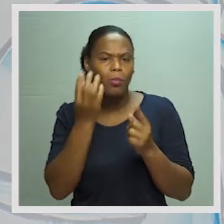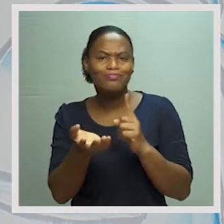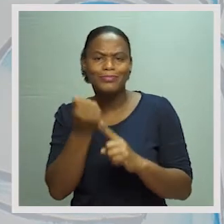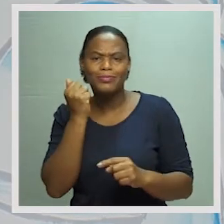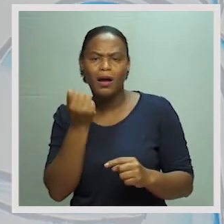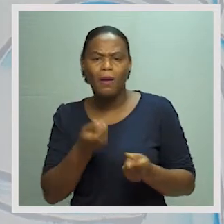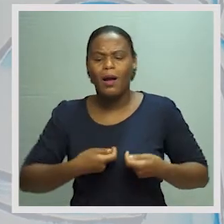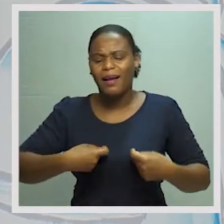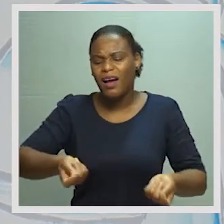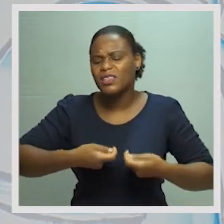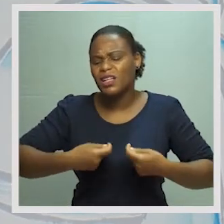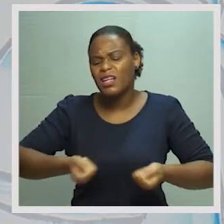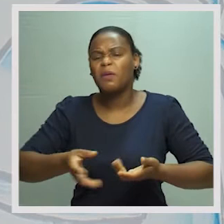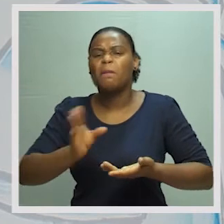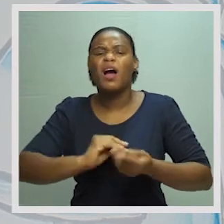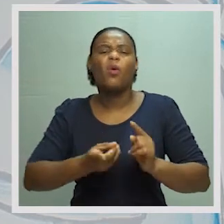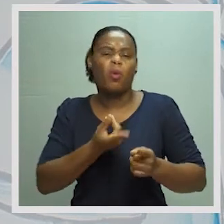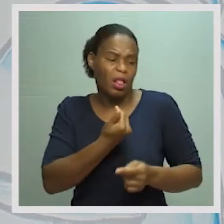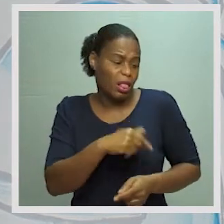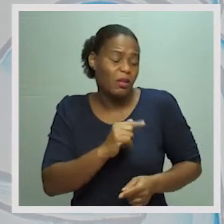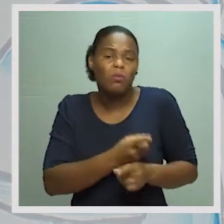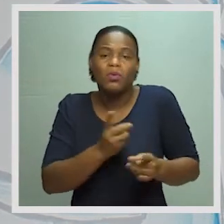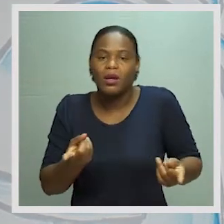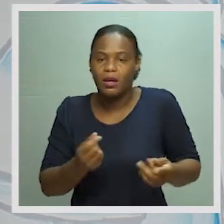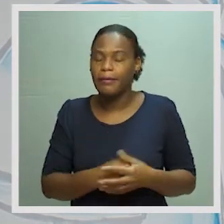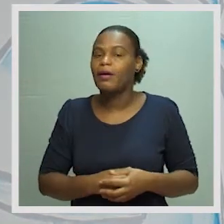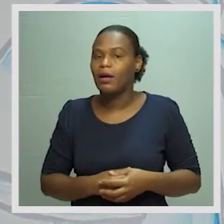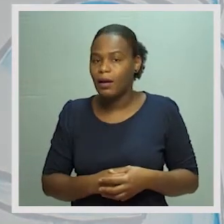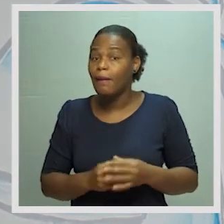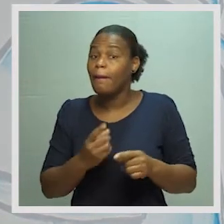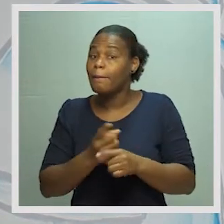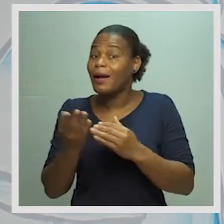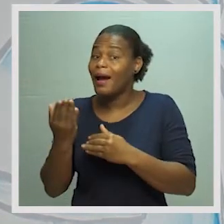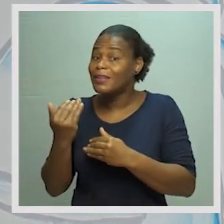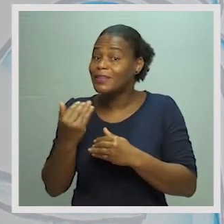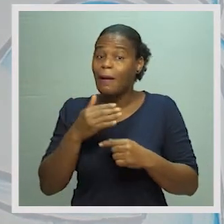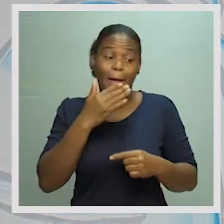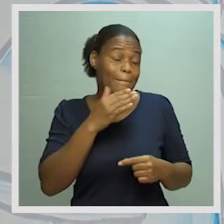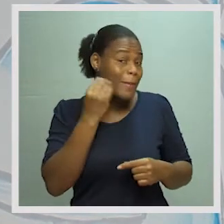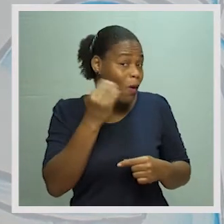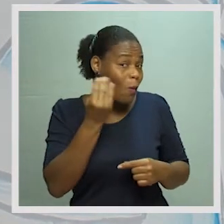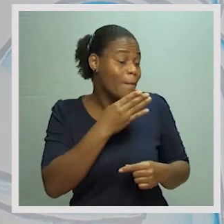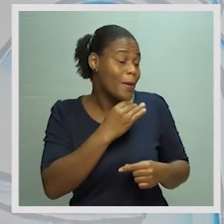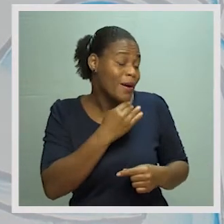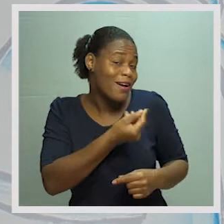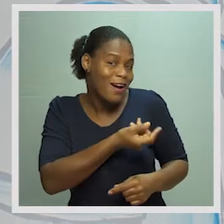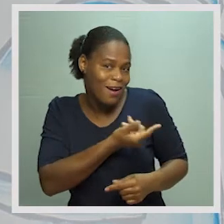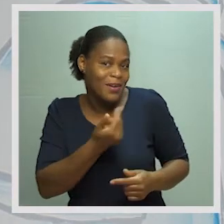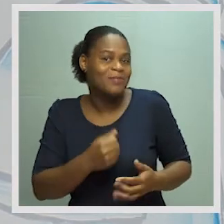conseguiu gastar mais do que aquilo que tem? É porque fez um empréstimo nas instituições financeiras.